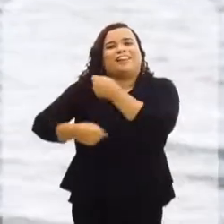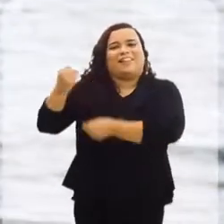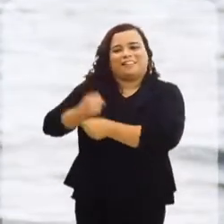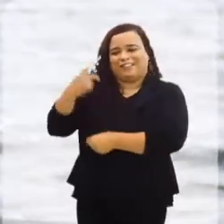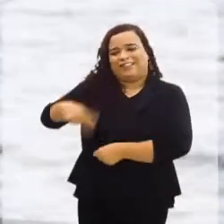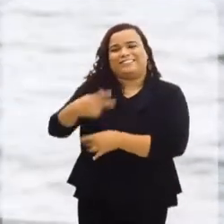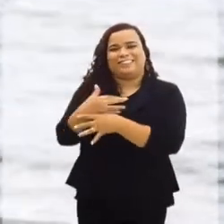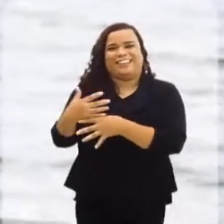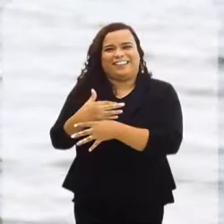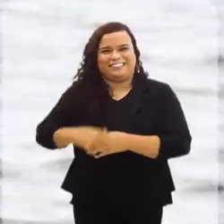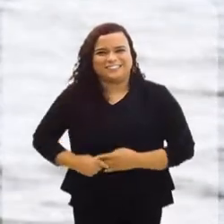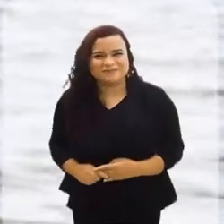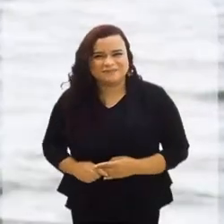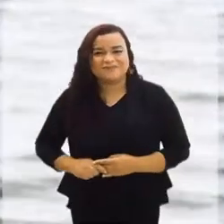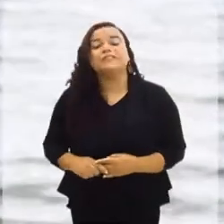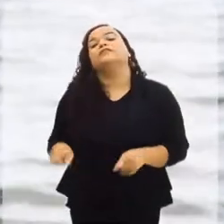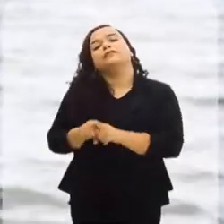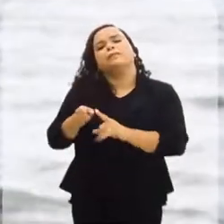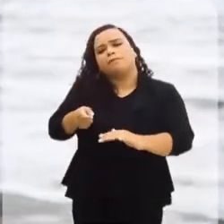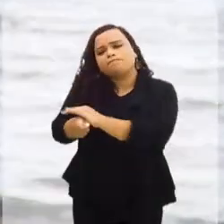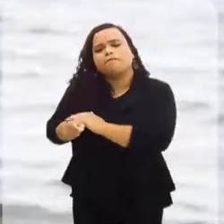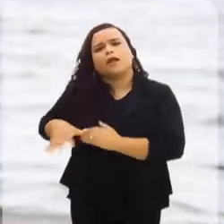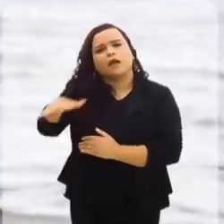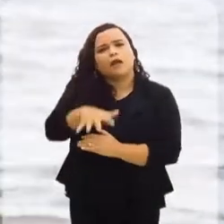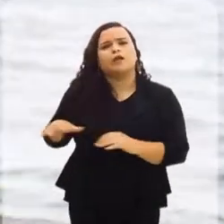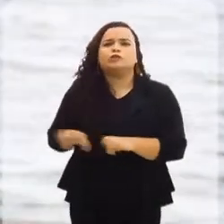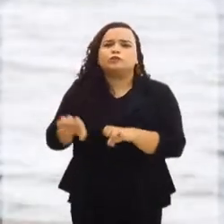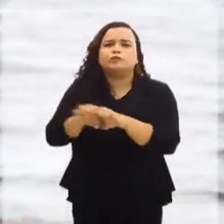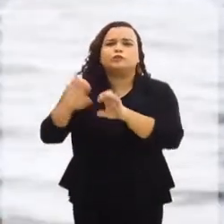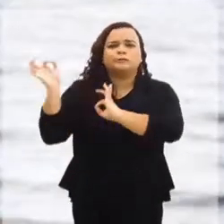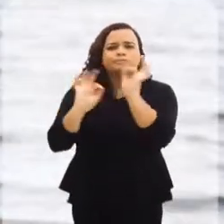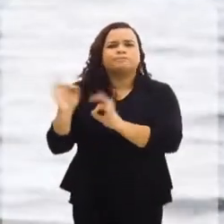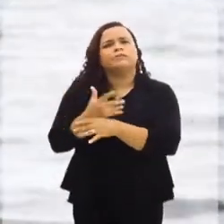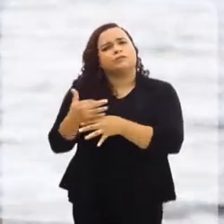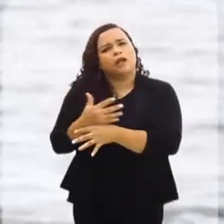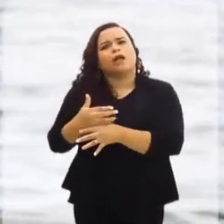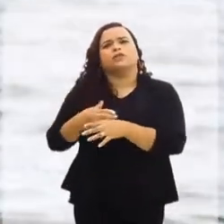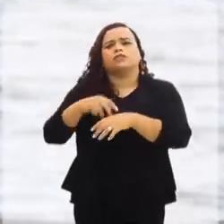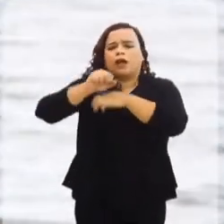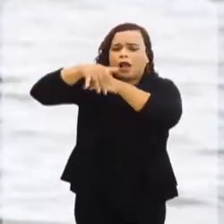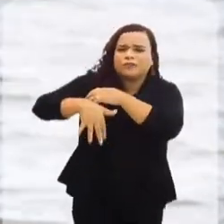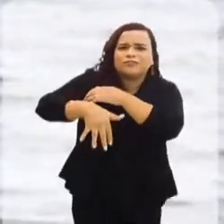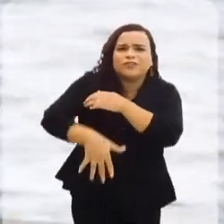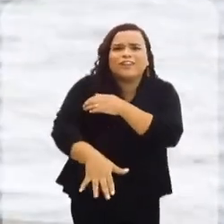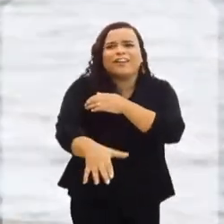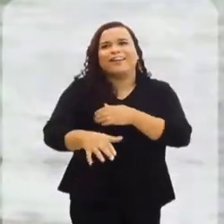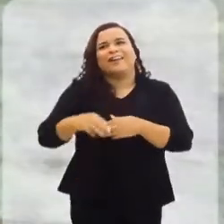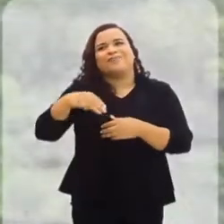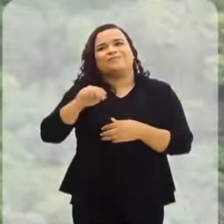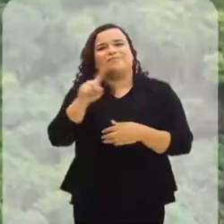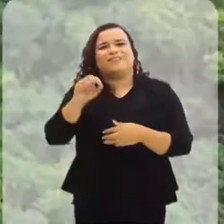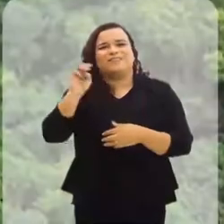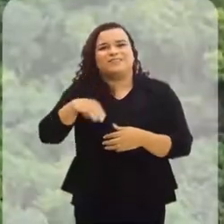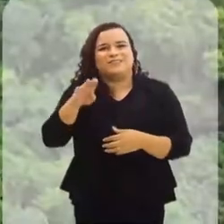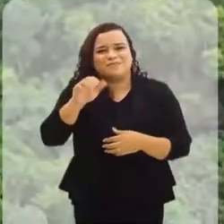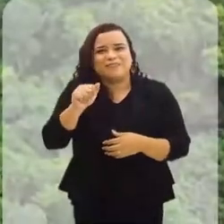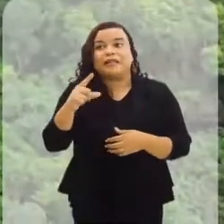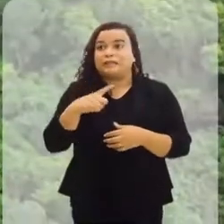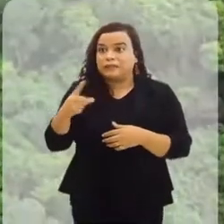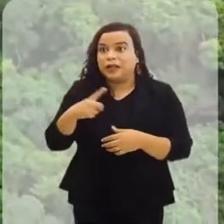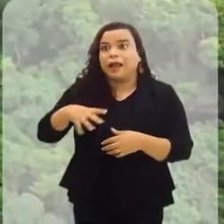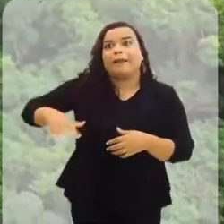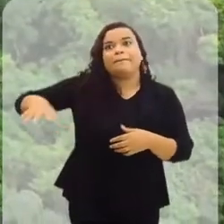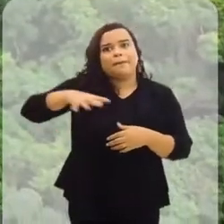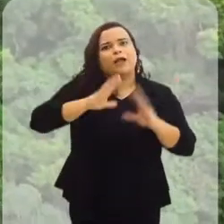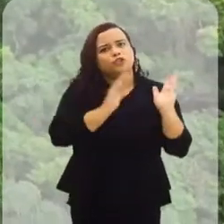da cidade, no ano passado. E a gente tem investido nessa parte de estruturação da cidade, das cachoeiras, no Mazomba, onde já está